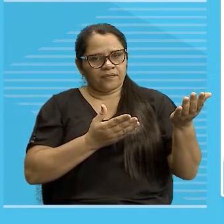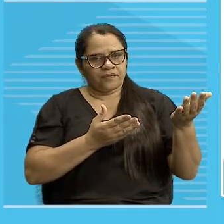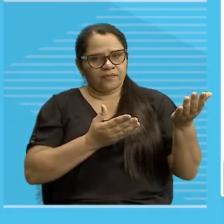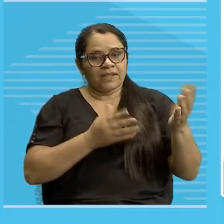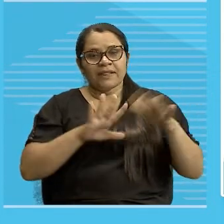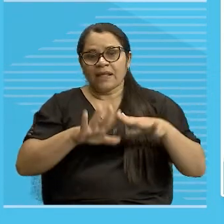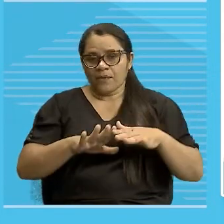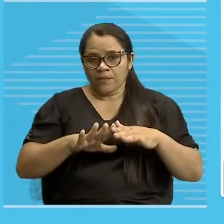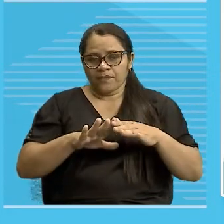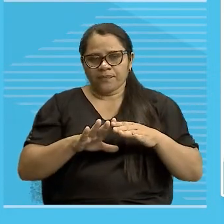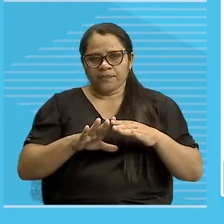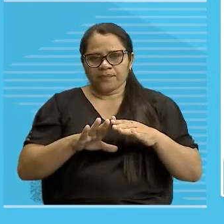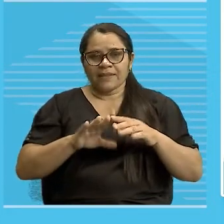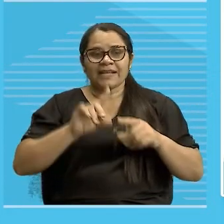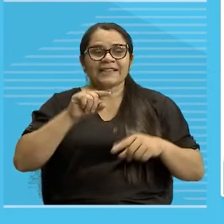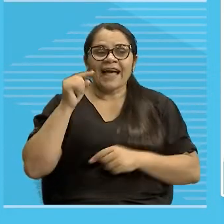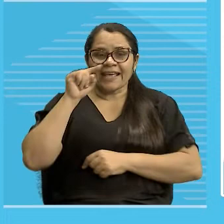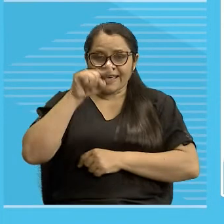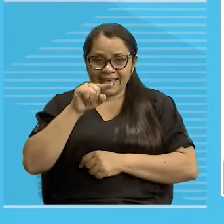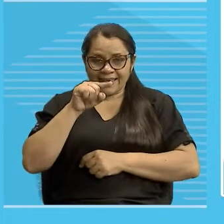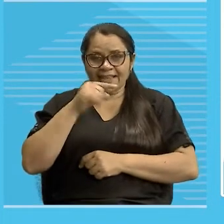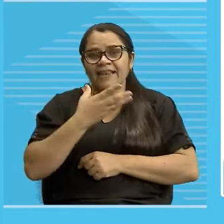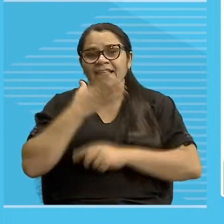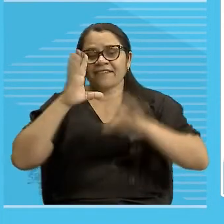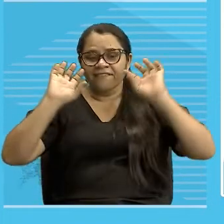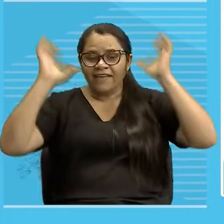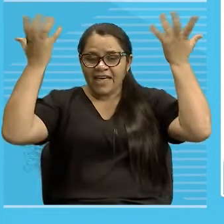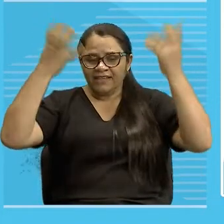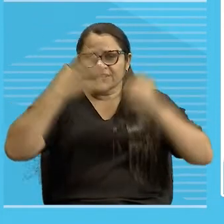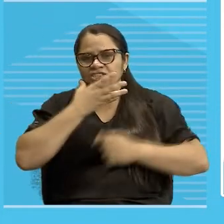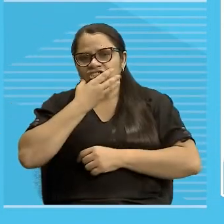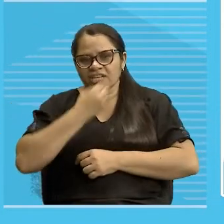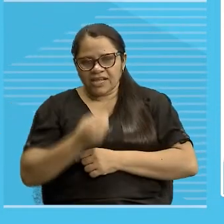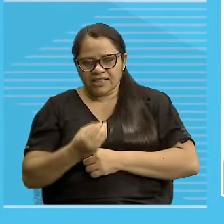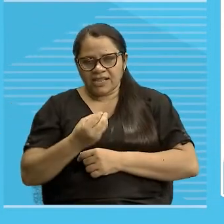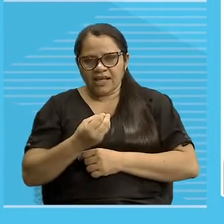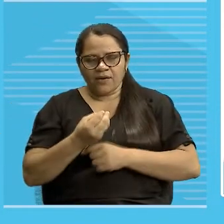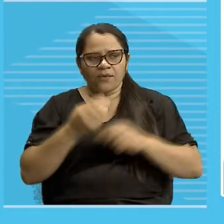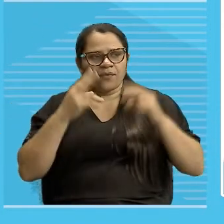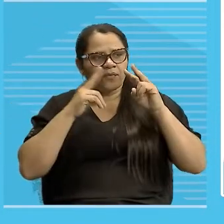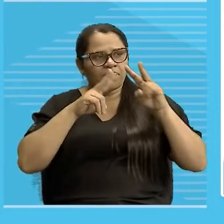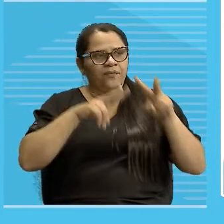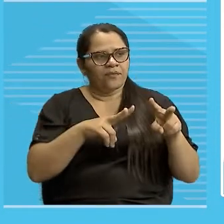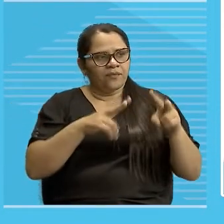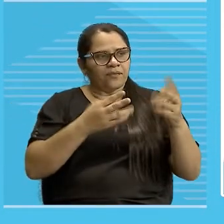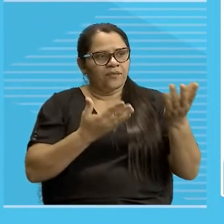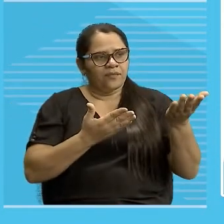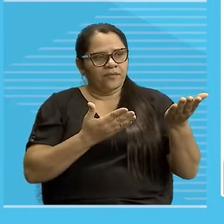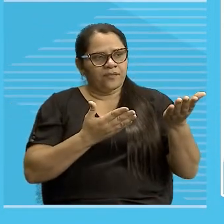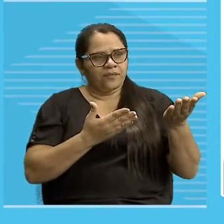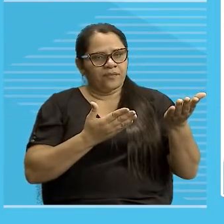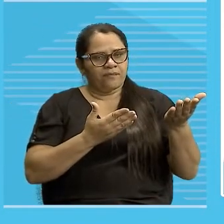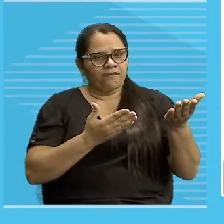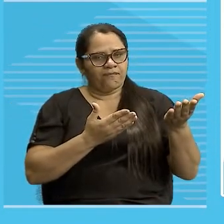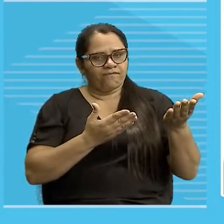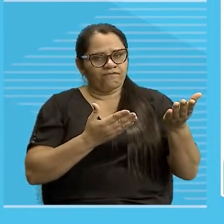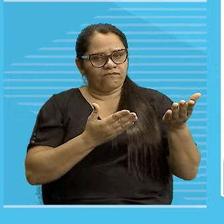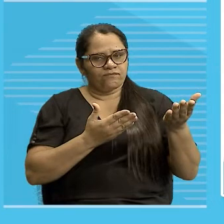Naquele, pronto. Agora vamos usar o marca-texto para fazer as referências de que falei para você.